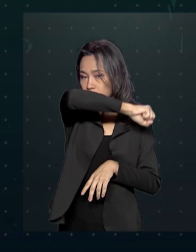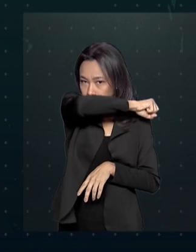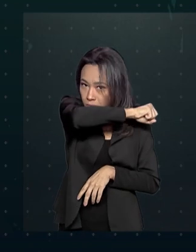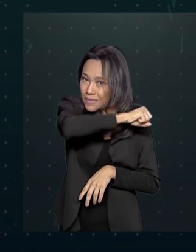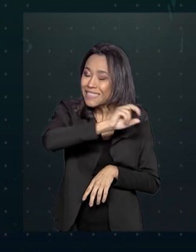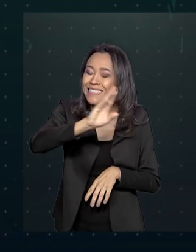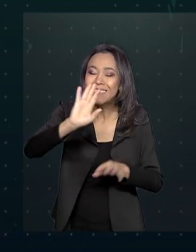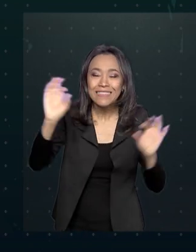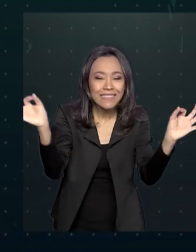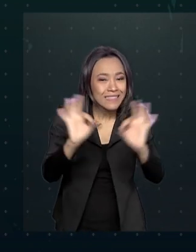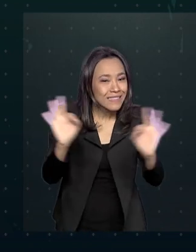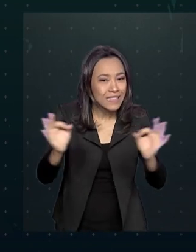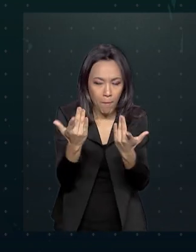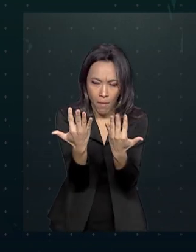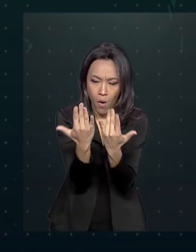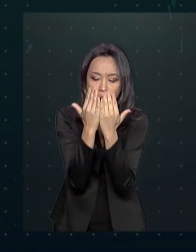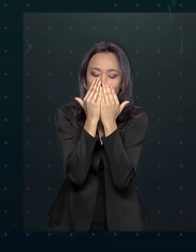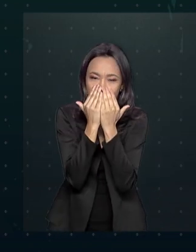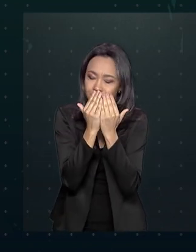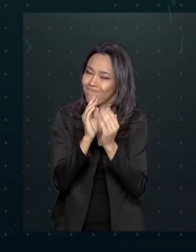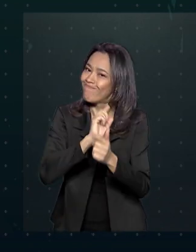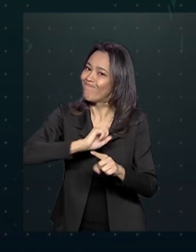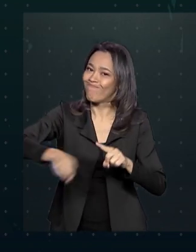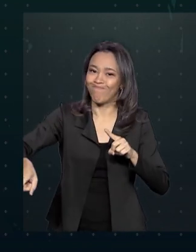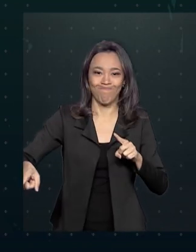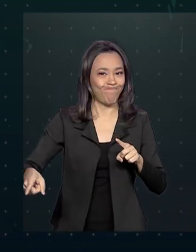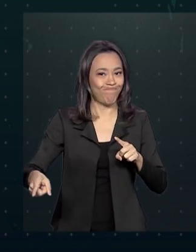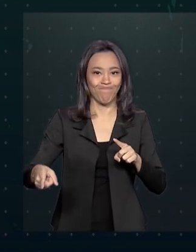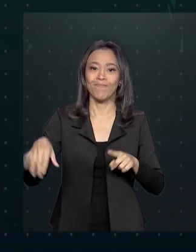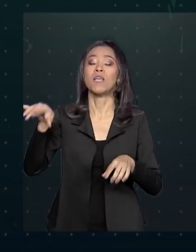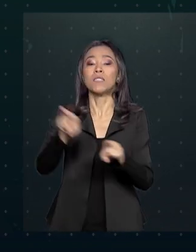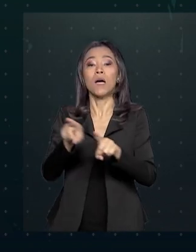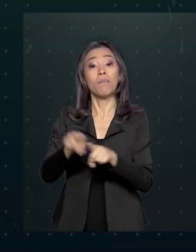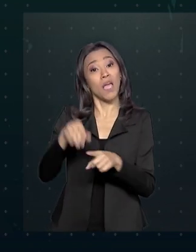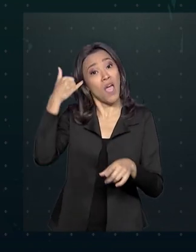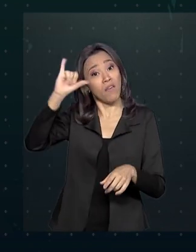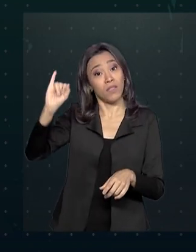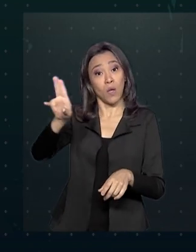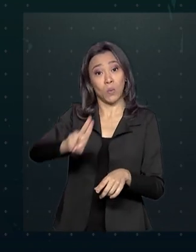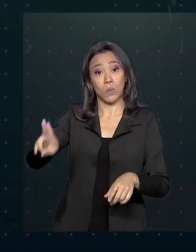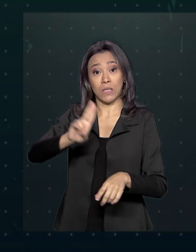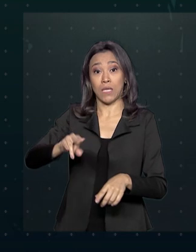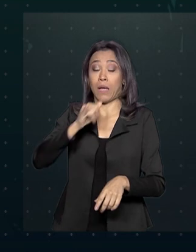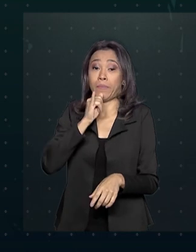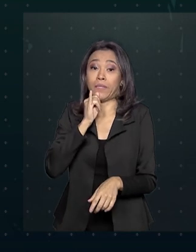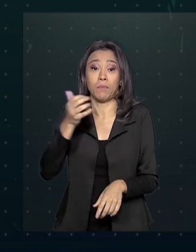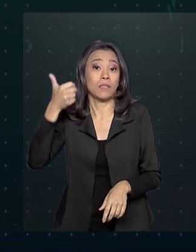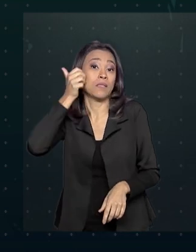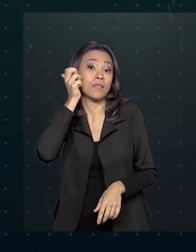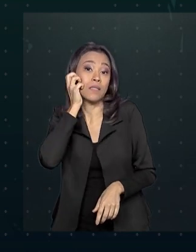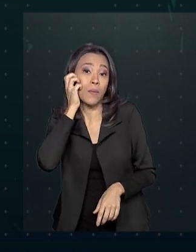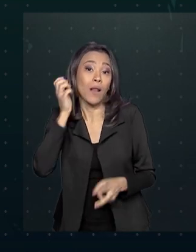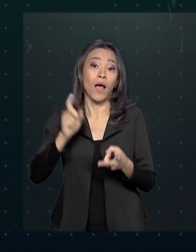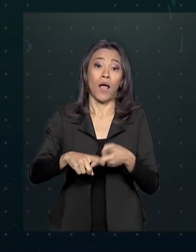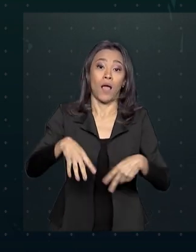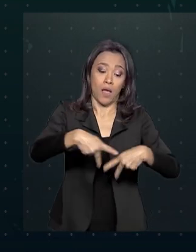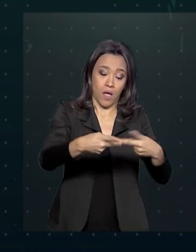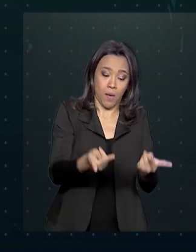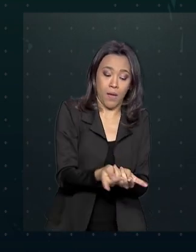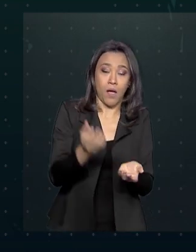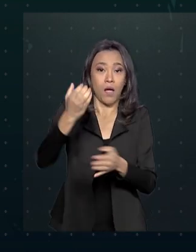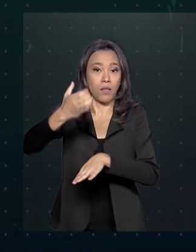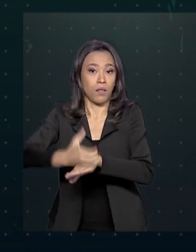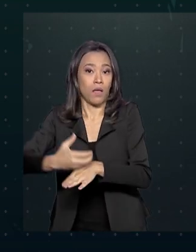Nada de usar as mãos. Também lembre-se de não compartilhar objetos de uso pessoal, como celulares, copos e talheres,